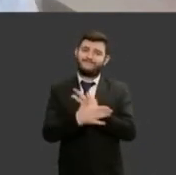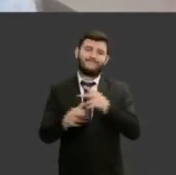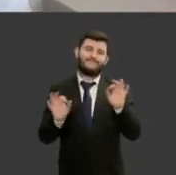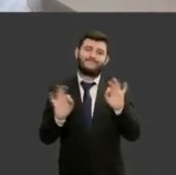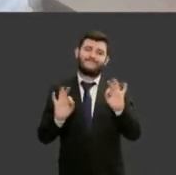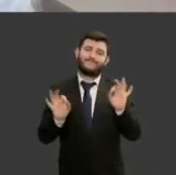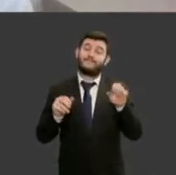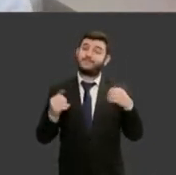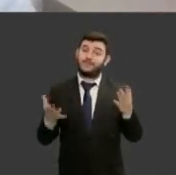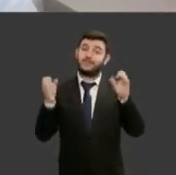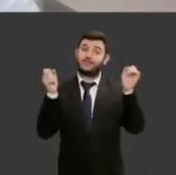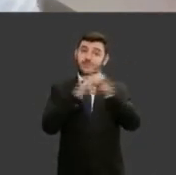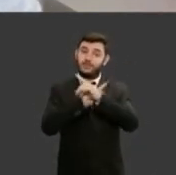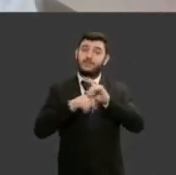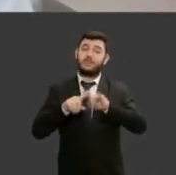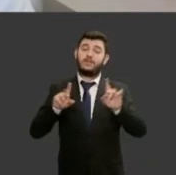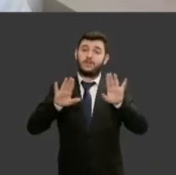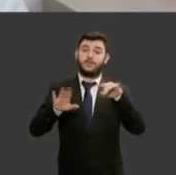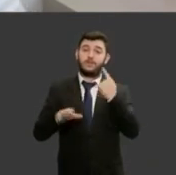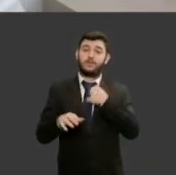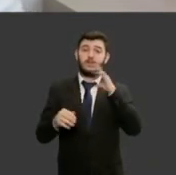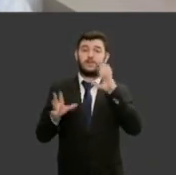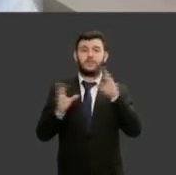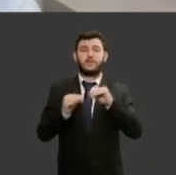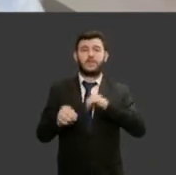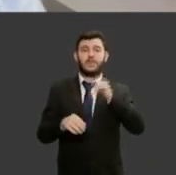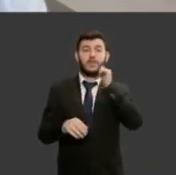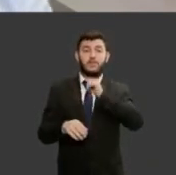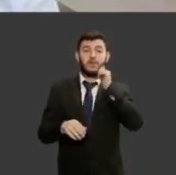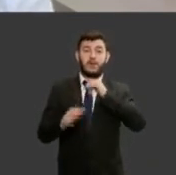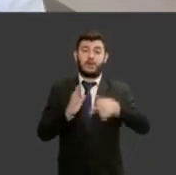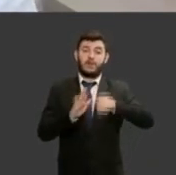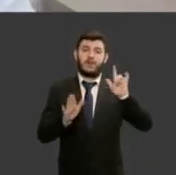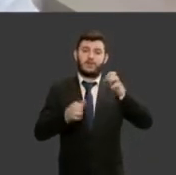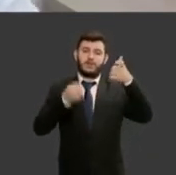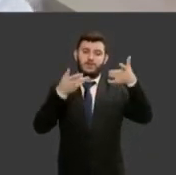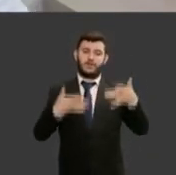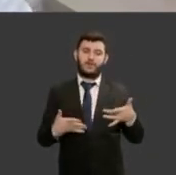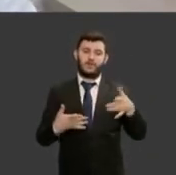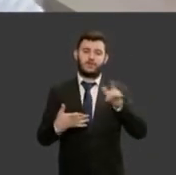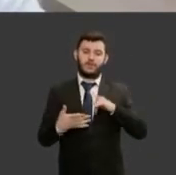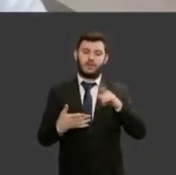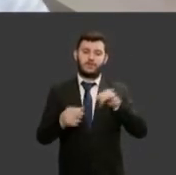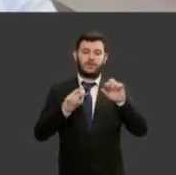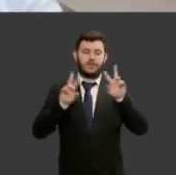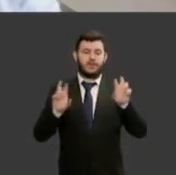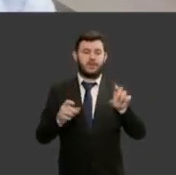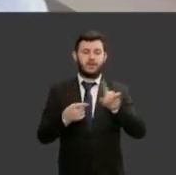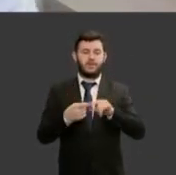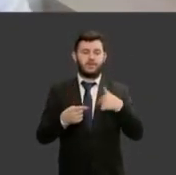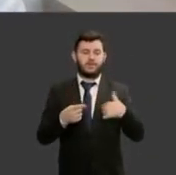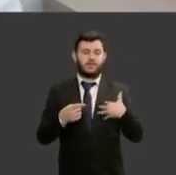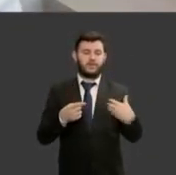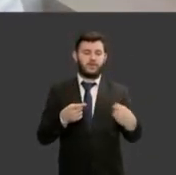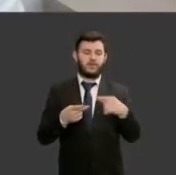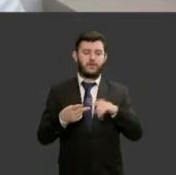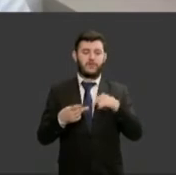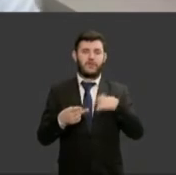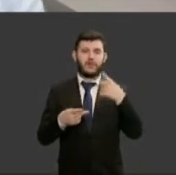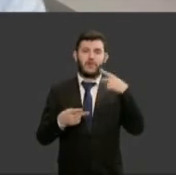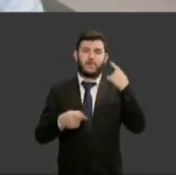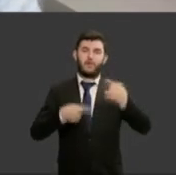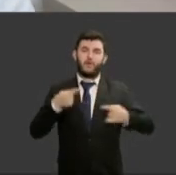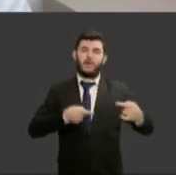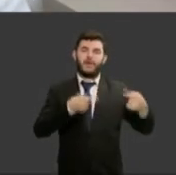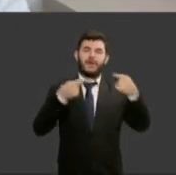mulheres mais aí que foi aqui as que me antecederam falaram filhos aquela questão da política do bar a